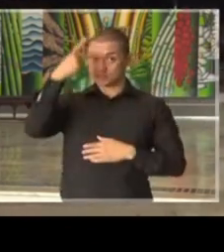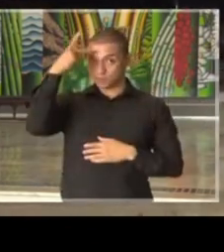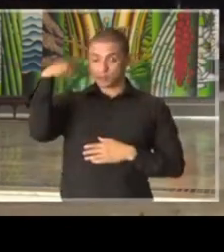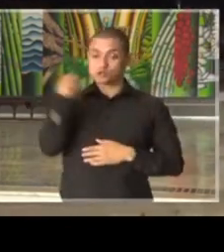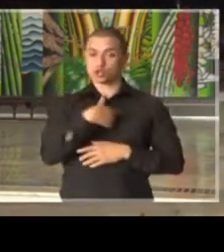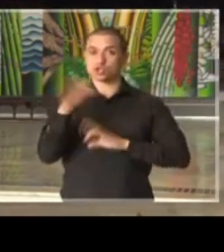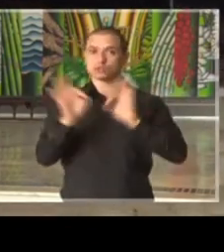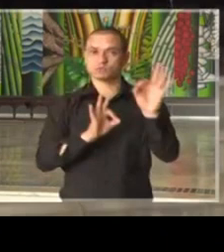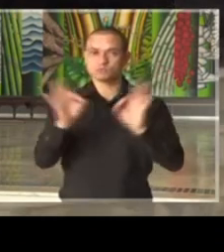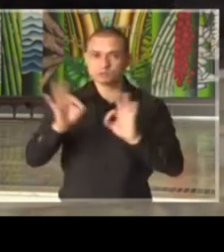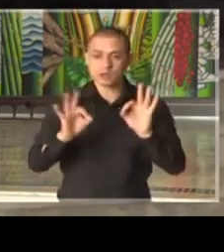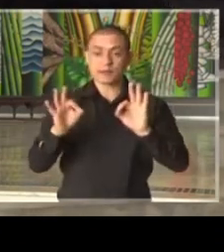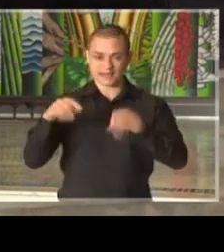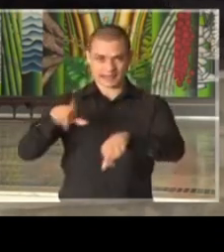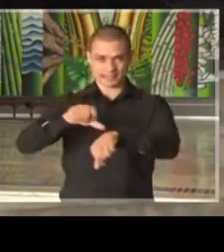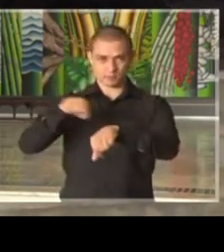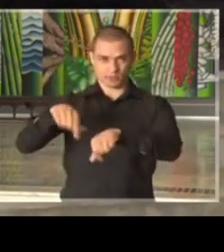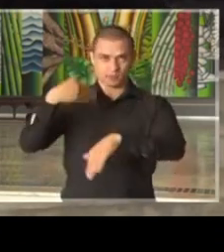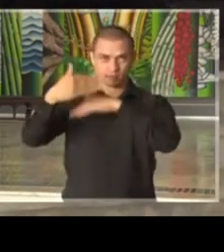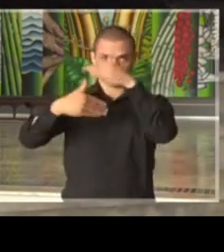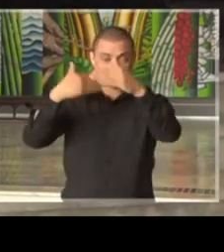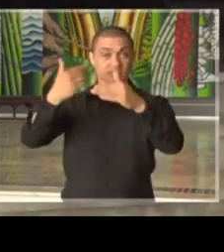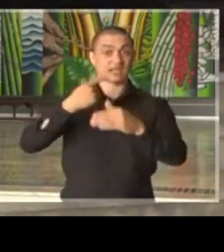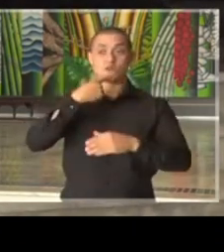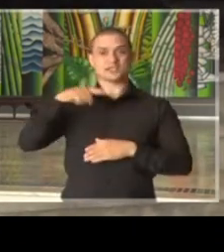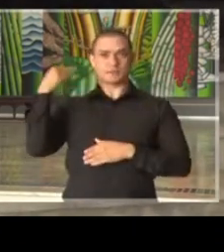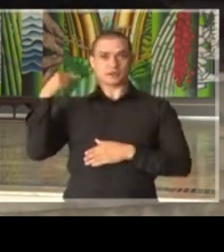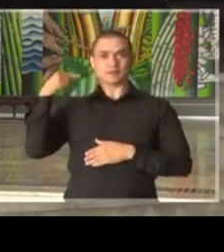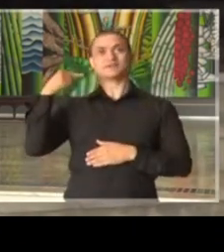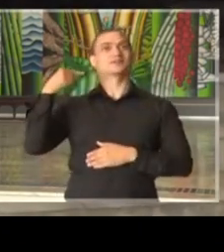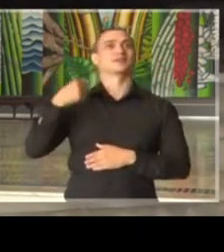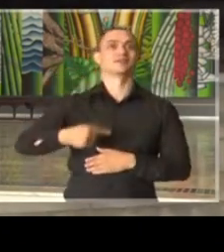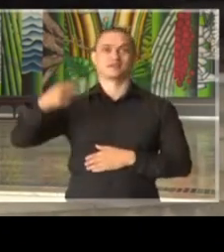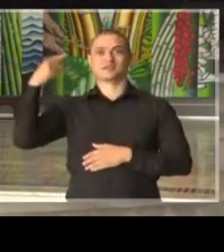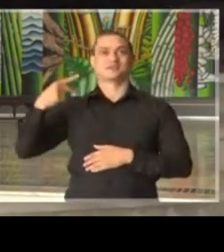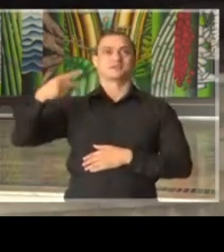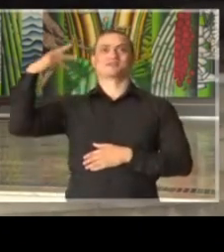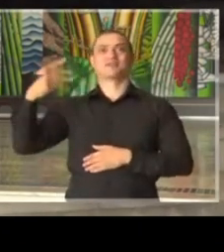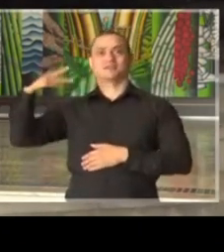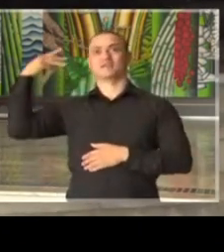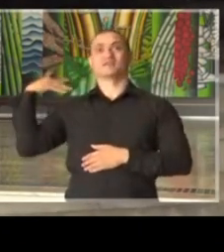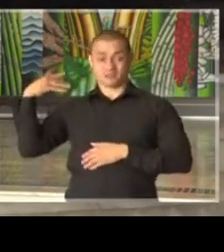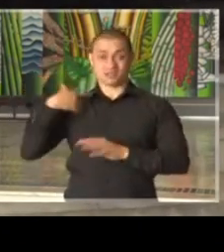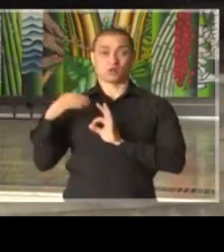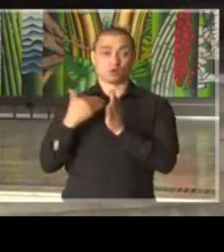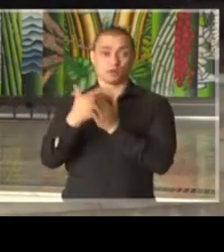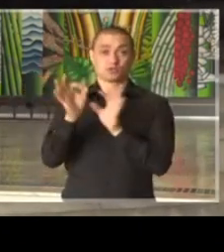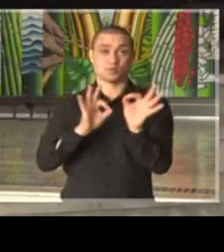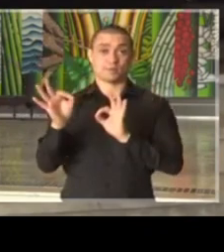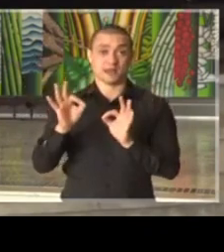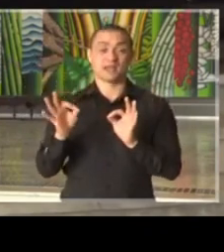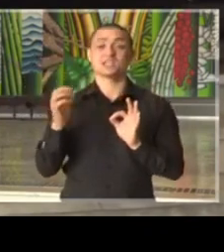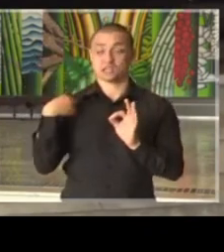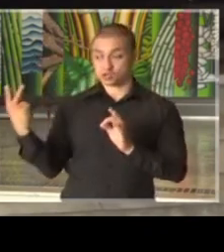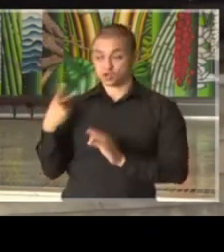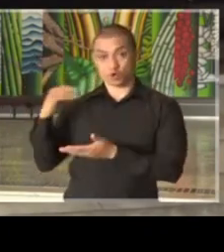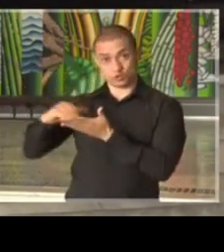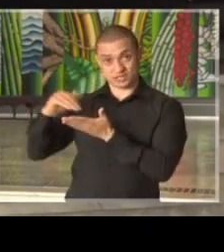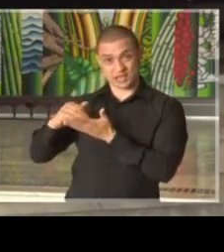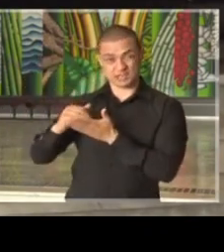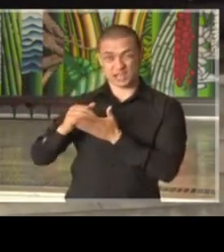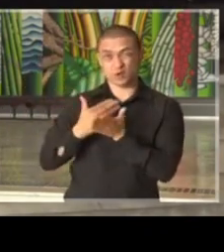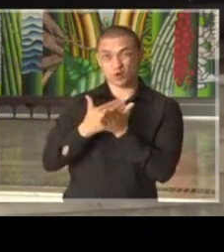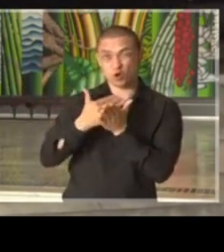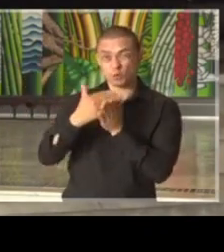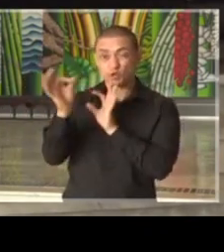preparando para esse momento não da semana passada. Eu auxiliando o secretário, nós estamos nos preparando desde